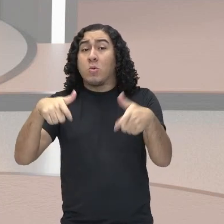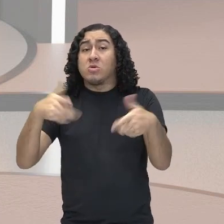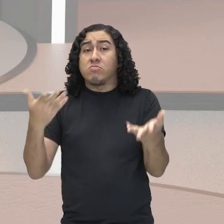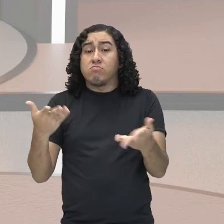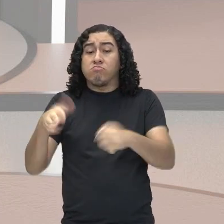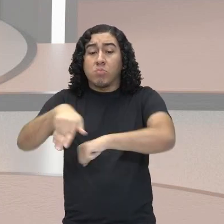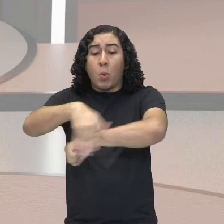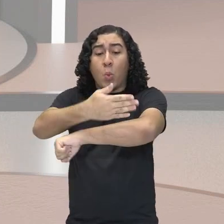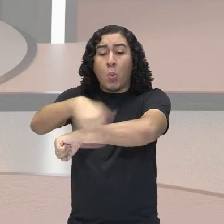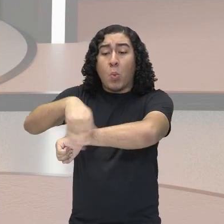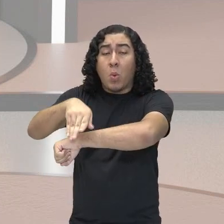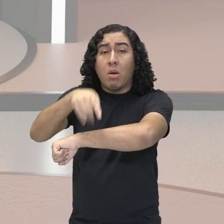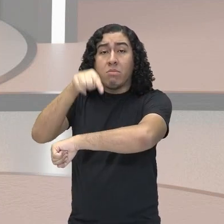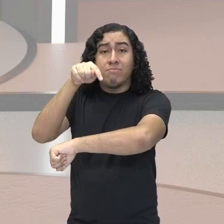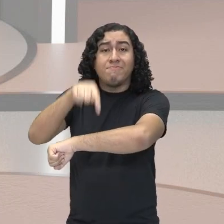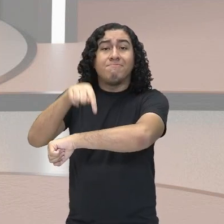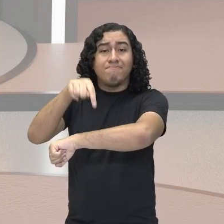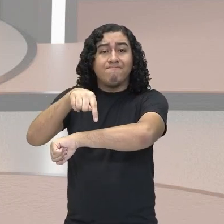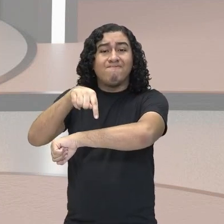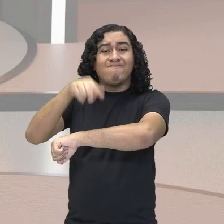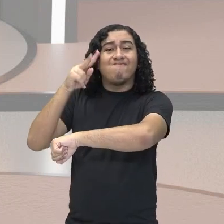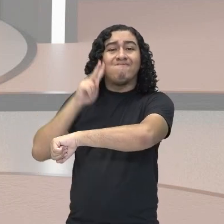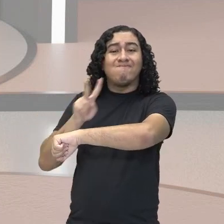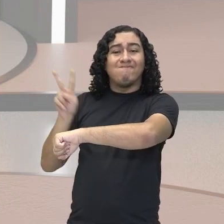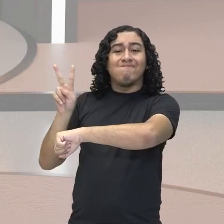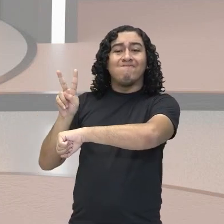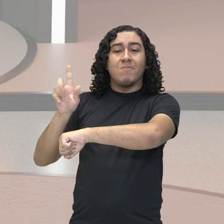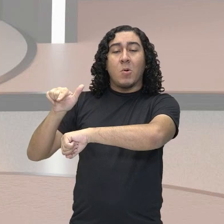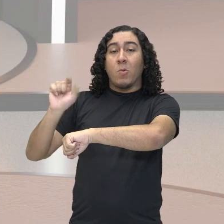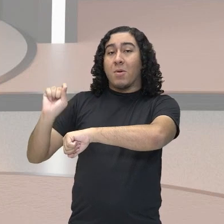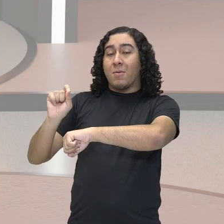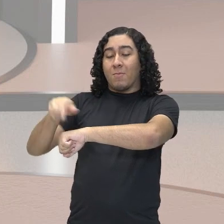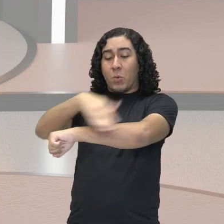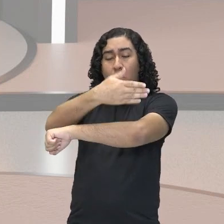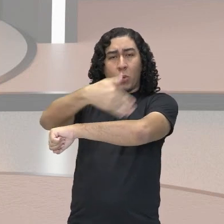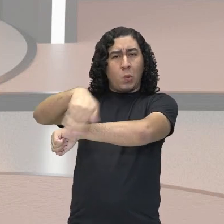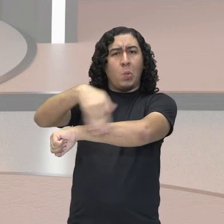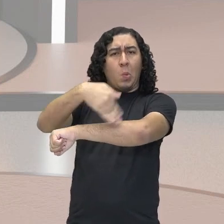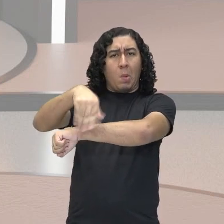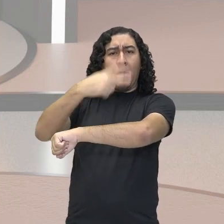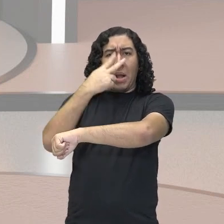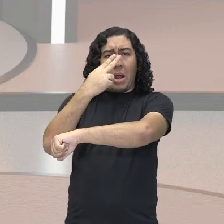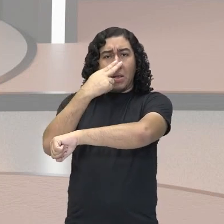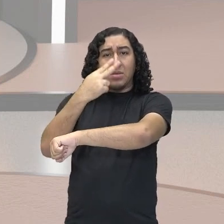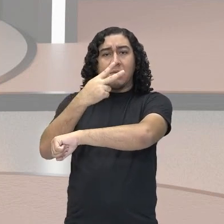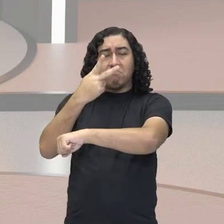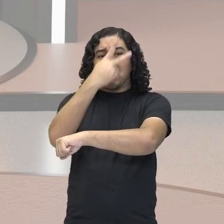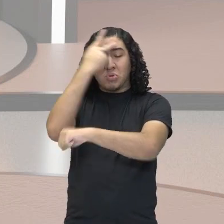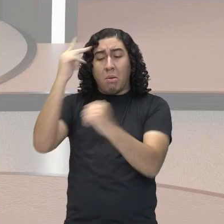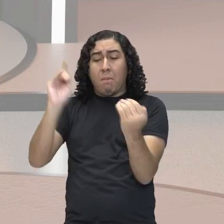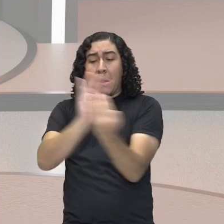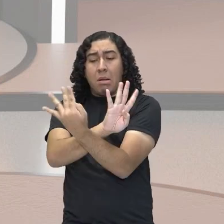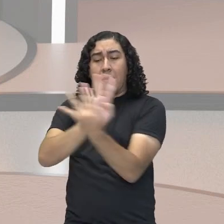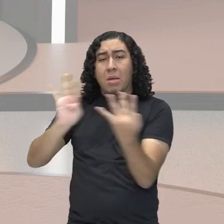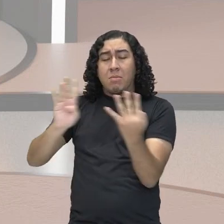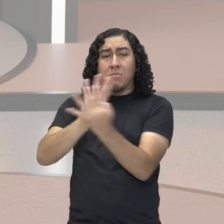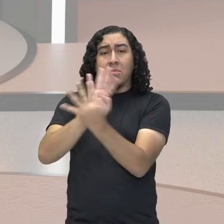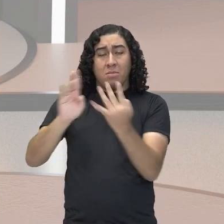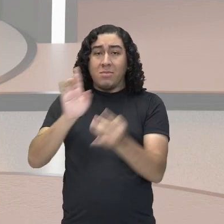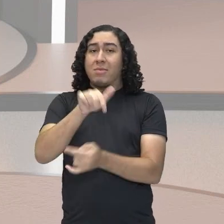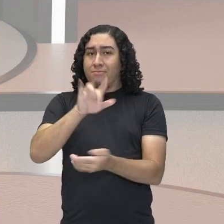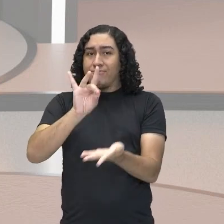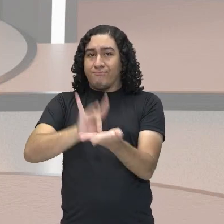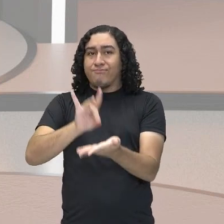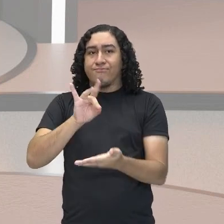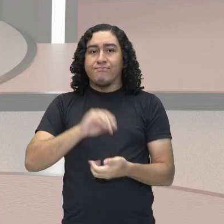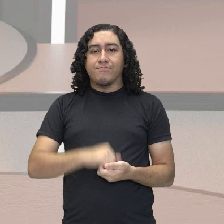do repouso. Aqui o entorno. Isso aqui, gente, parece que é uma via pública. Uma rua. Exatamente.